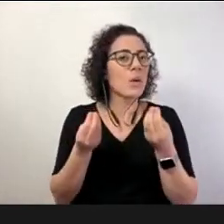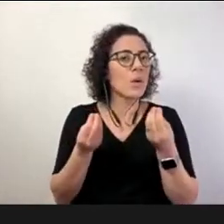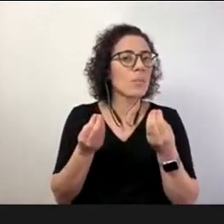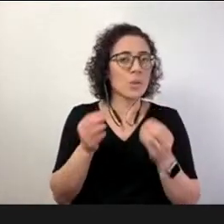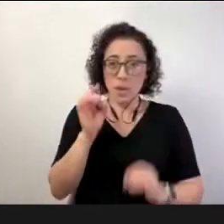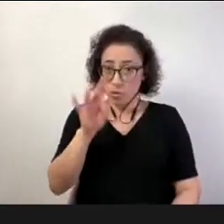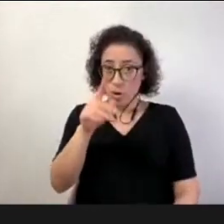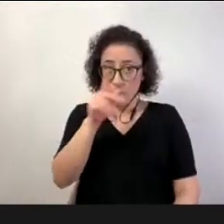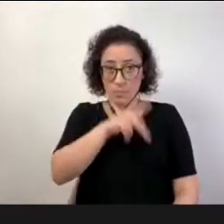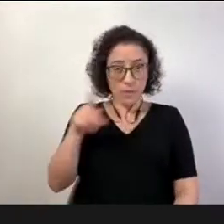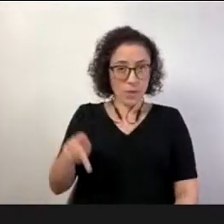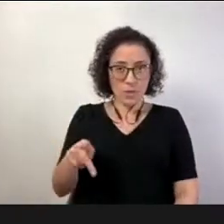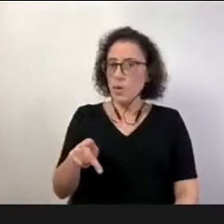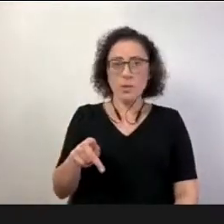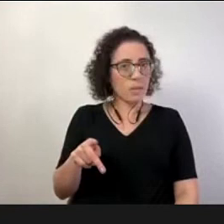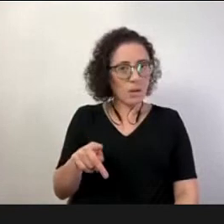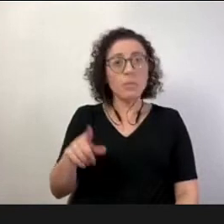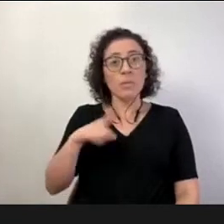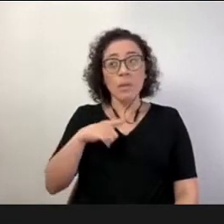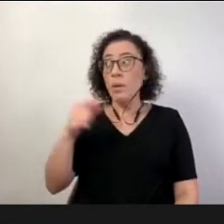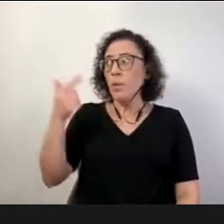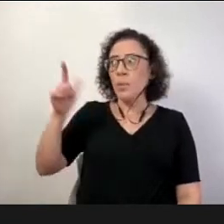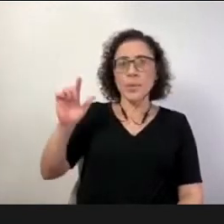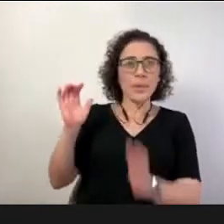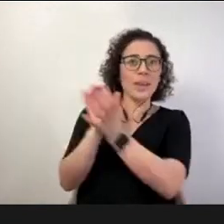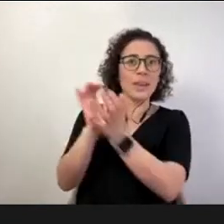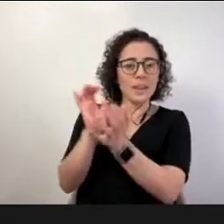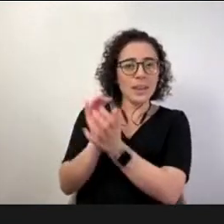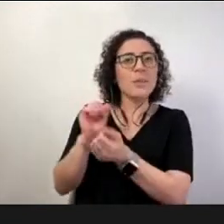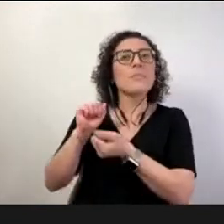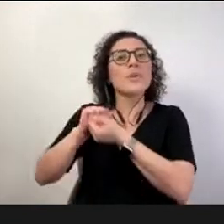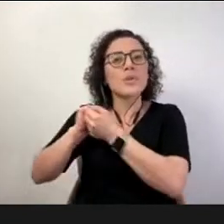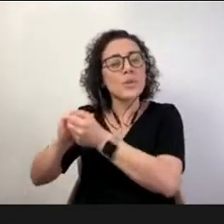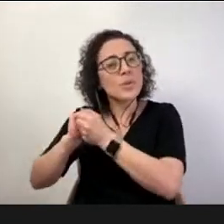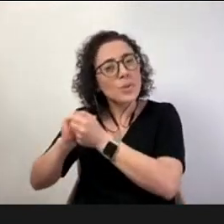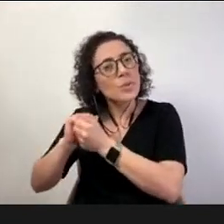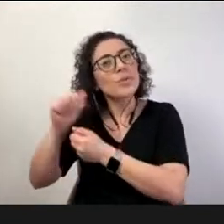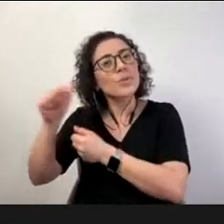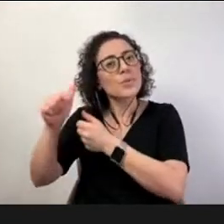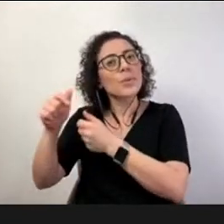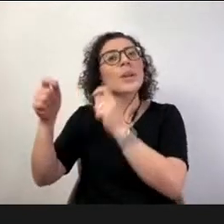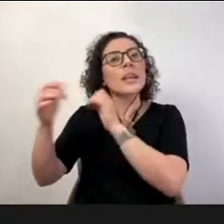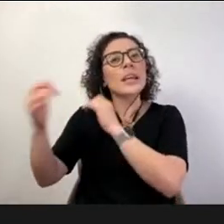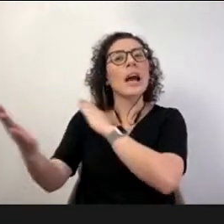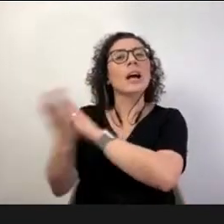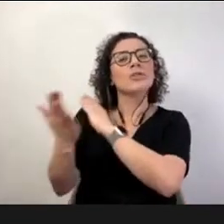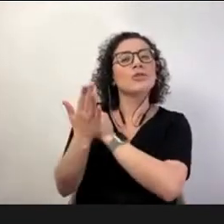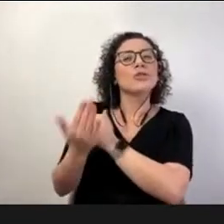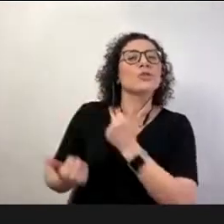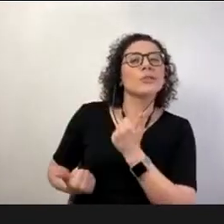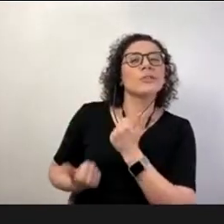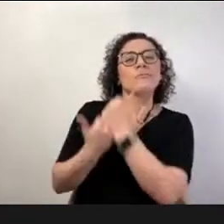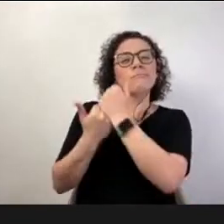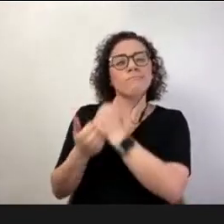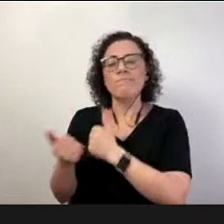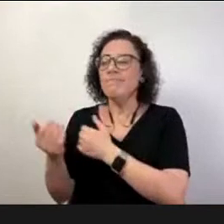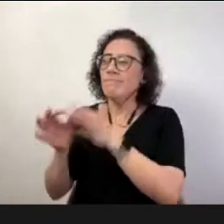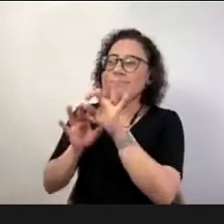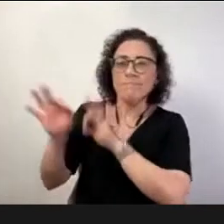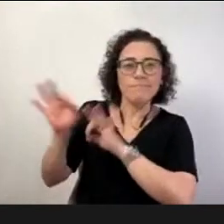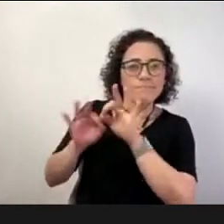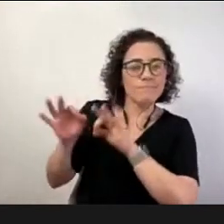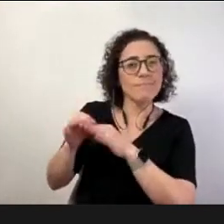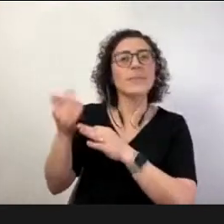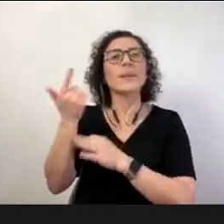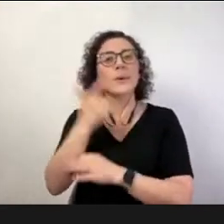proporciona todas as condições para que o processo educacional aconteça em todos os seus caminhos e chegue ali até o aluno